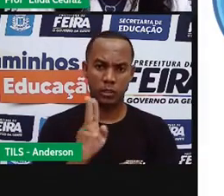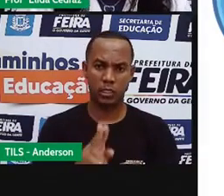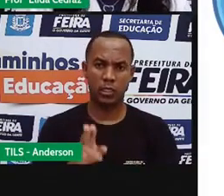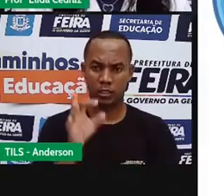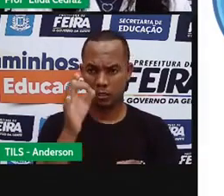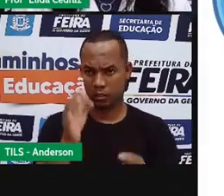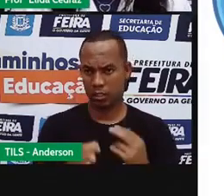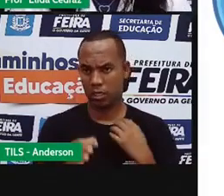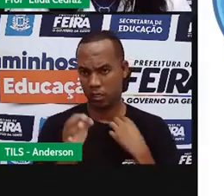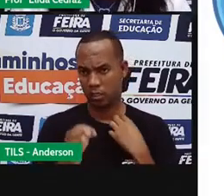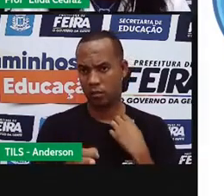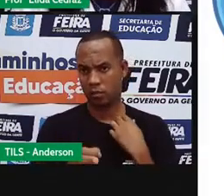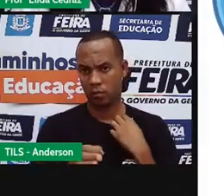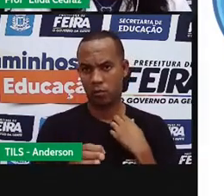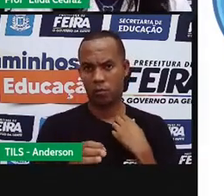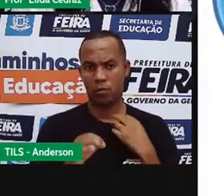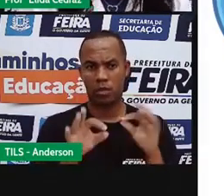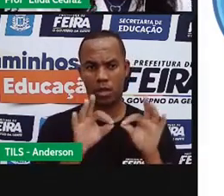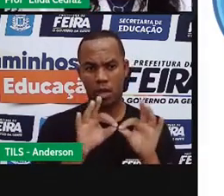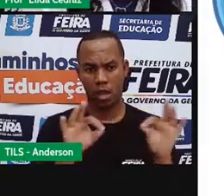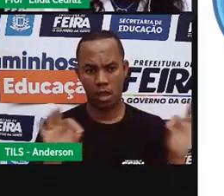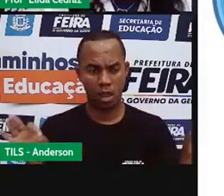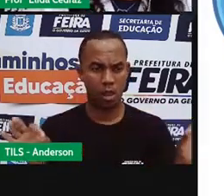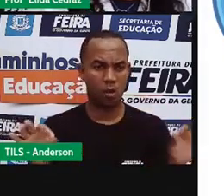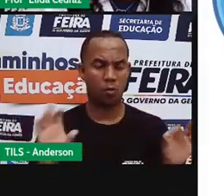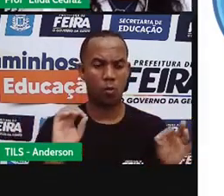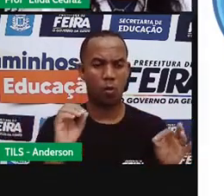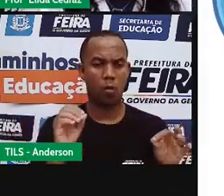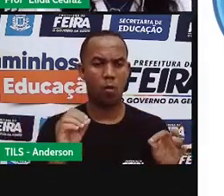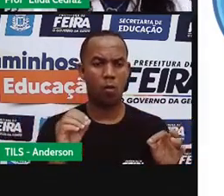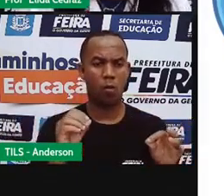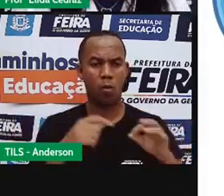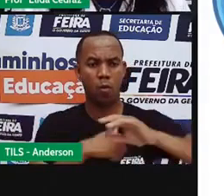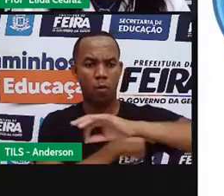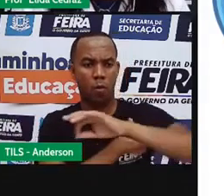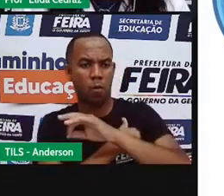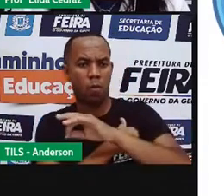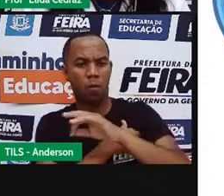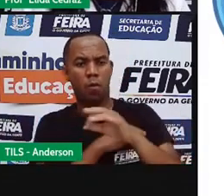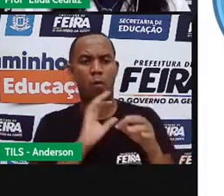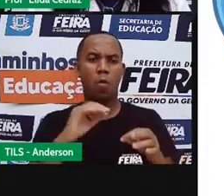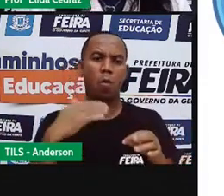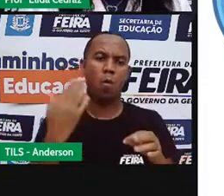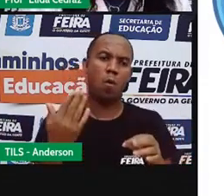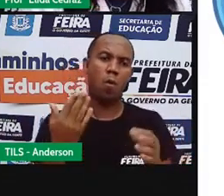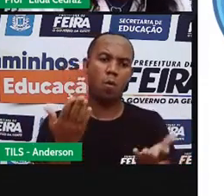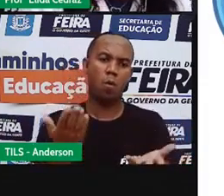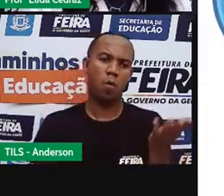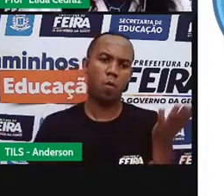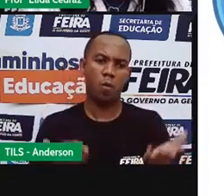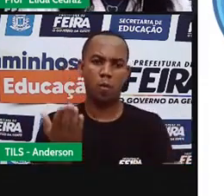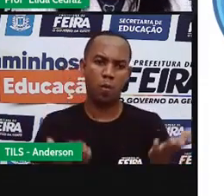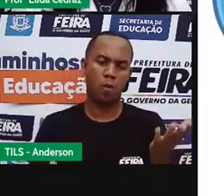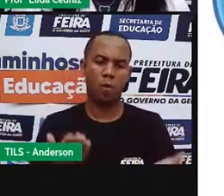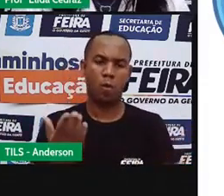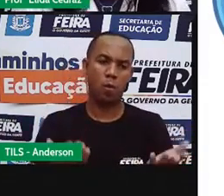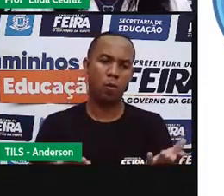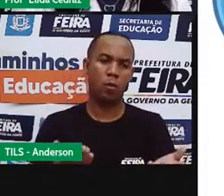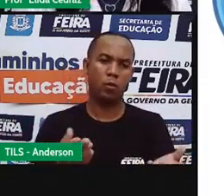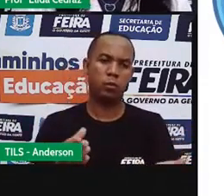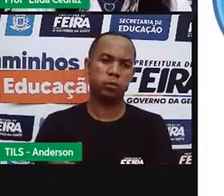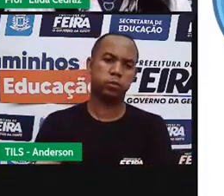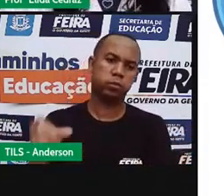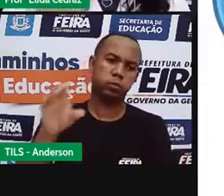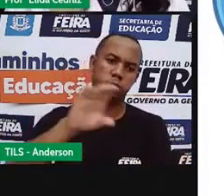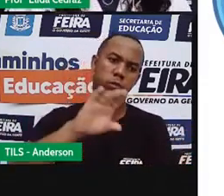certas, como régua, termômetro, balança, e o litro, a gente